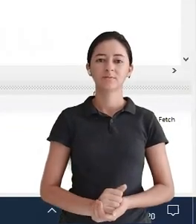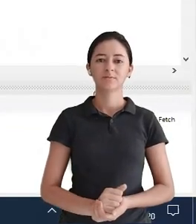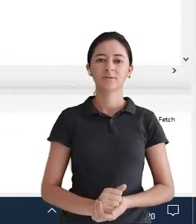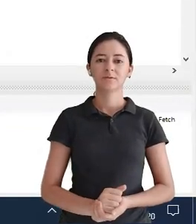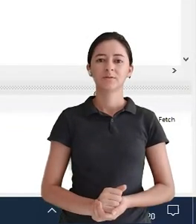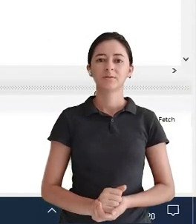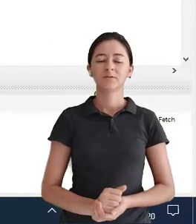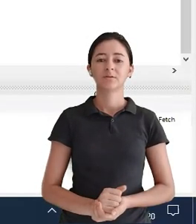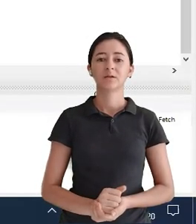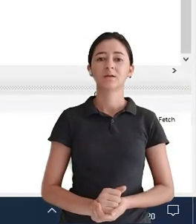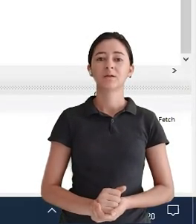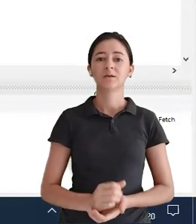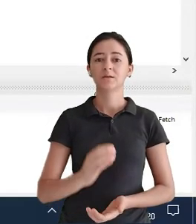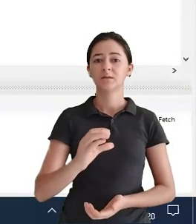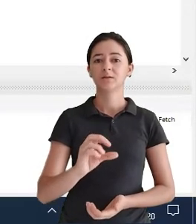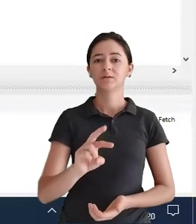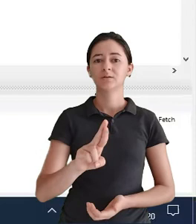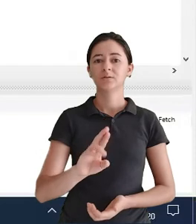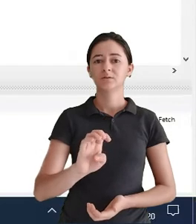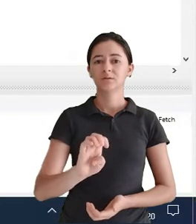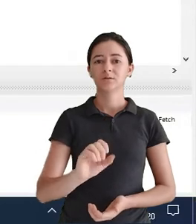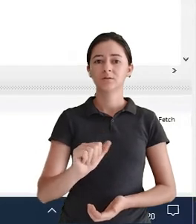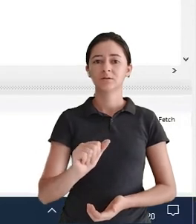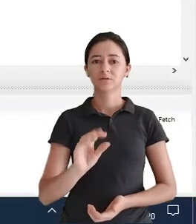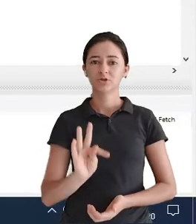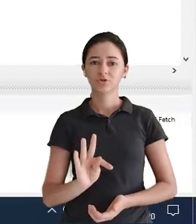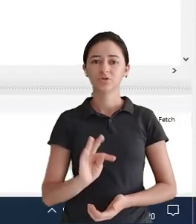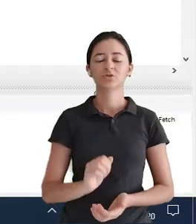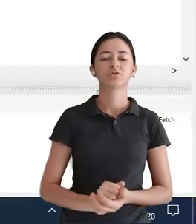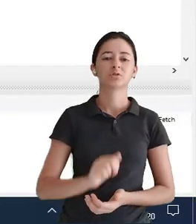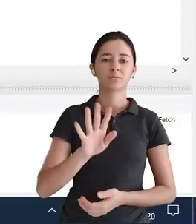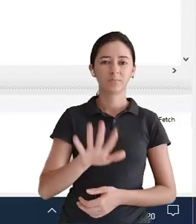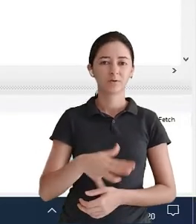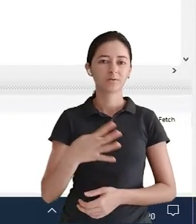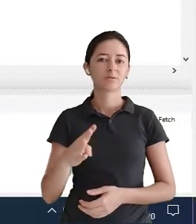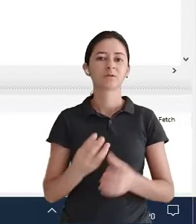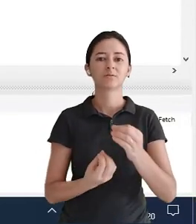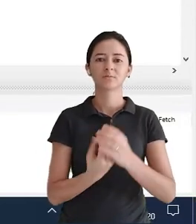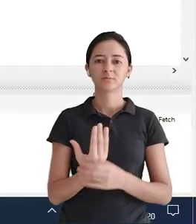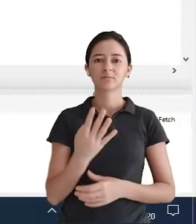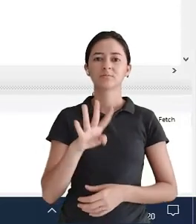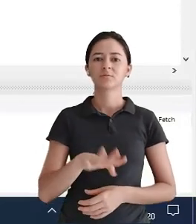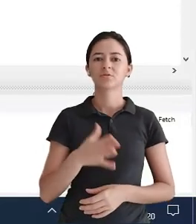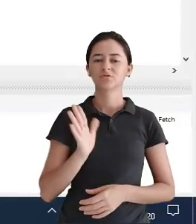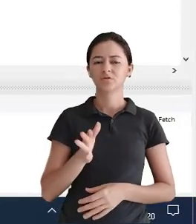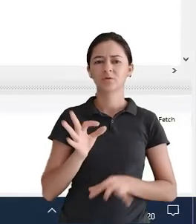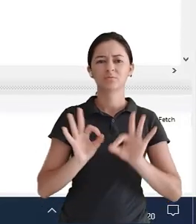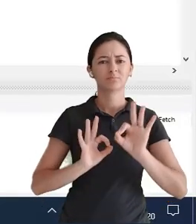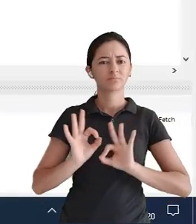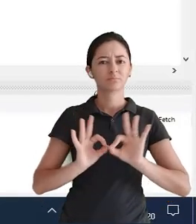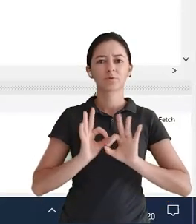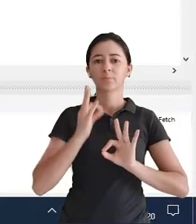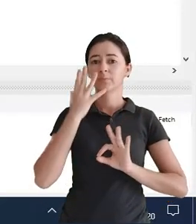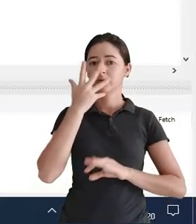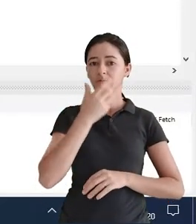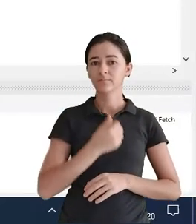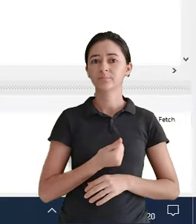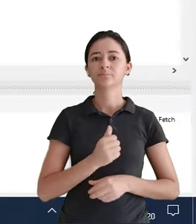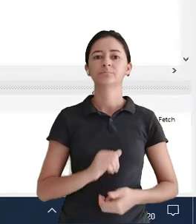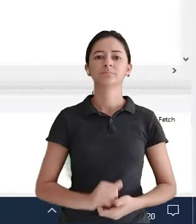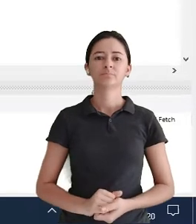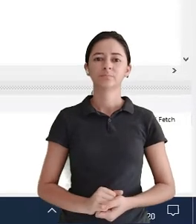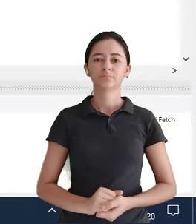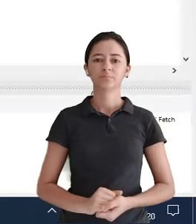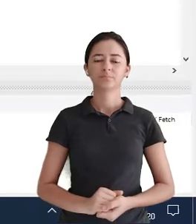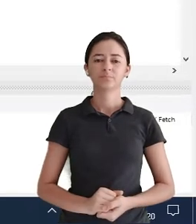Foi na aula do Create Table Que nós exercitamos Muito bem Então está aqui Criadinho bonitinho Muito bem